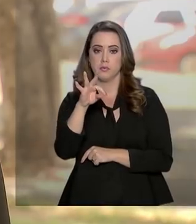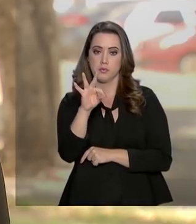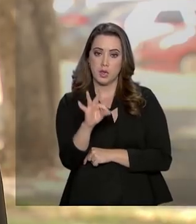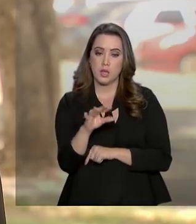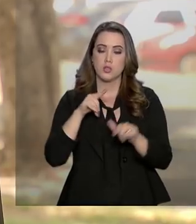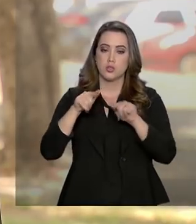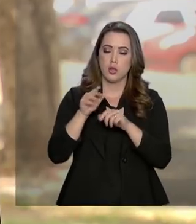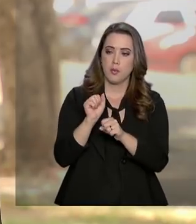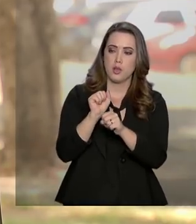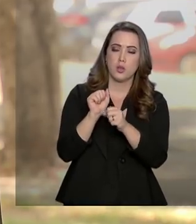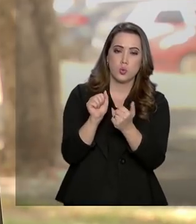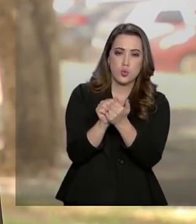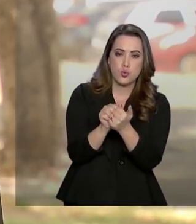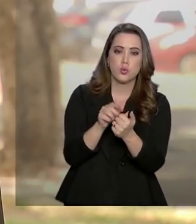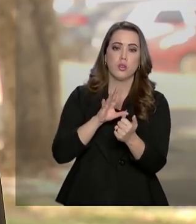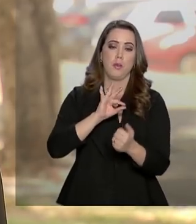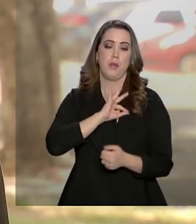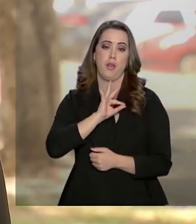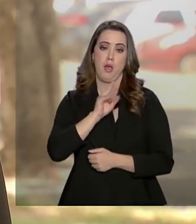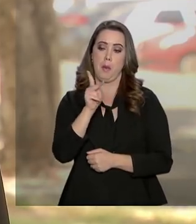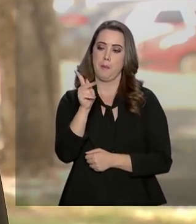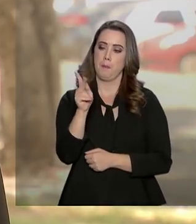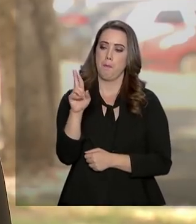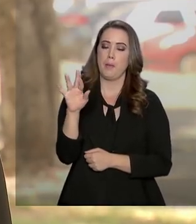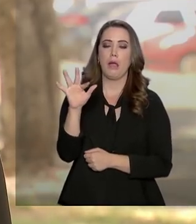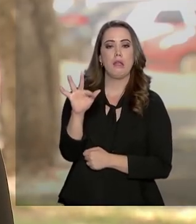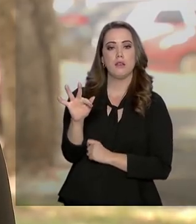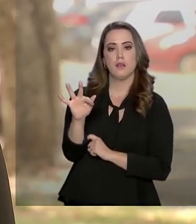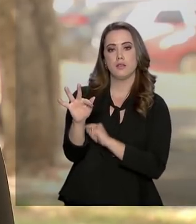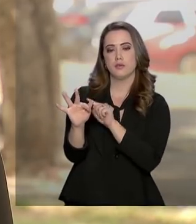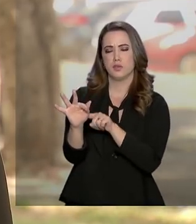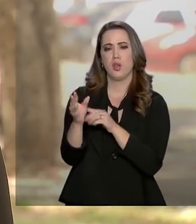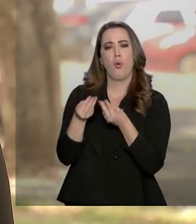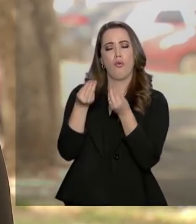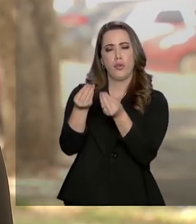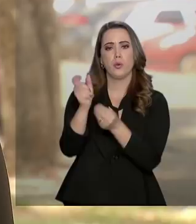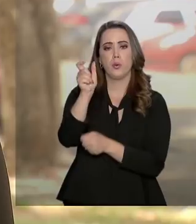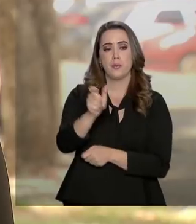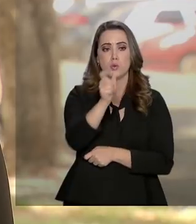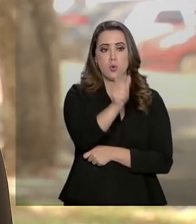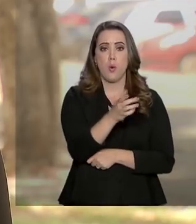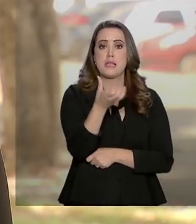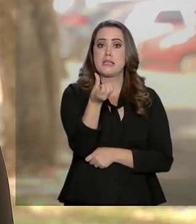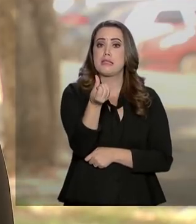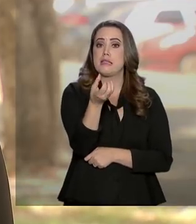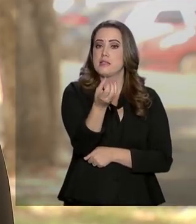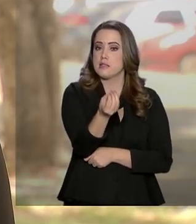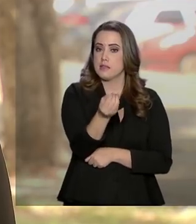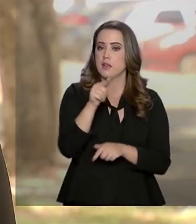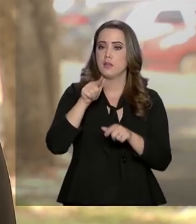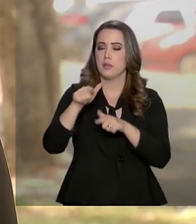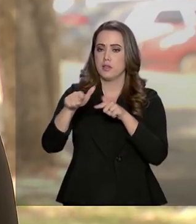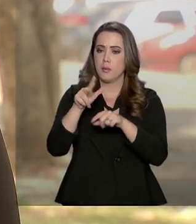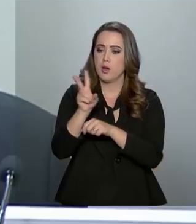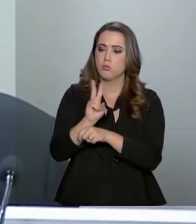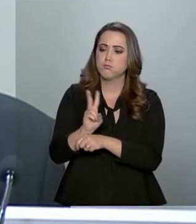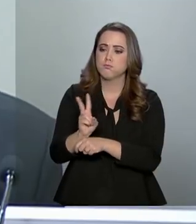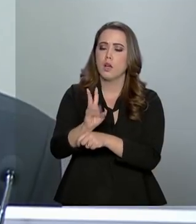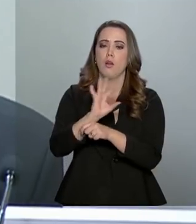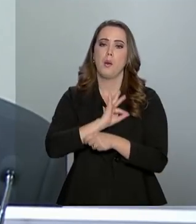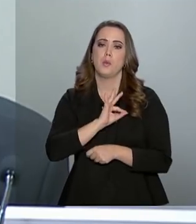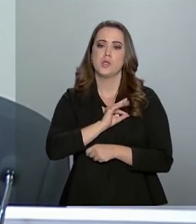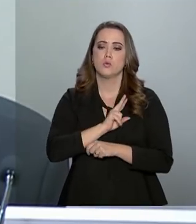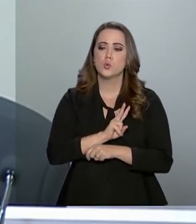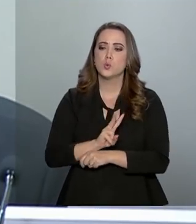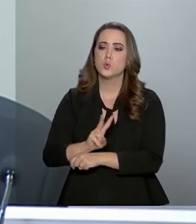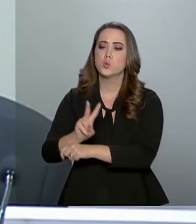DENIT, e da Polícia Rodoviária Federal, que disponibilizou 60 homens para ações de policiamento na região. O